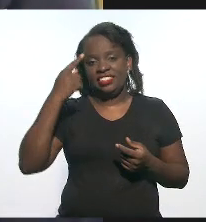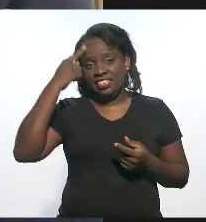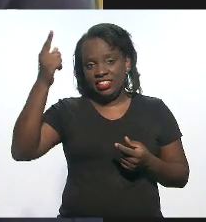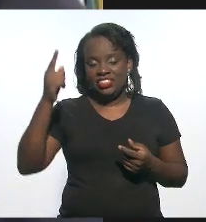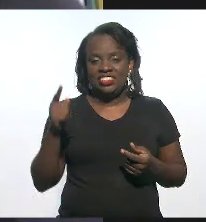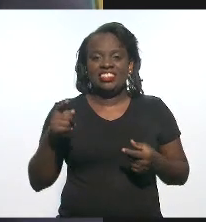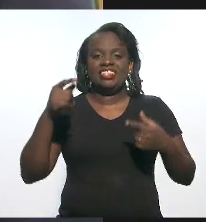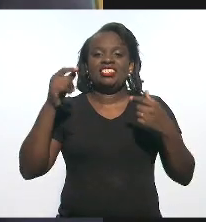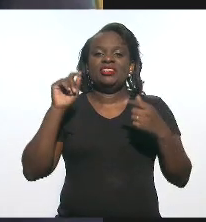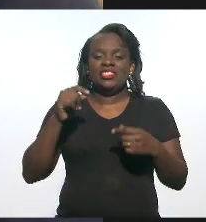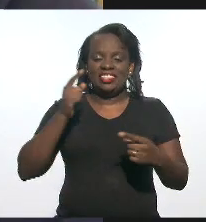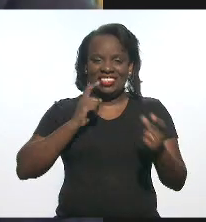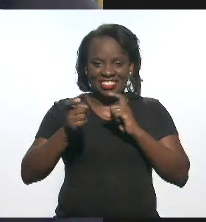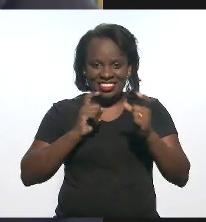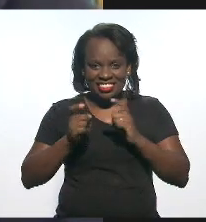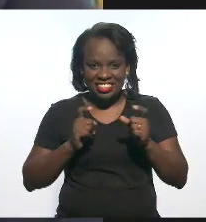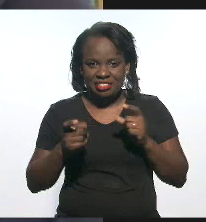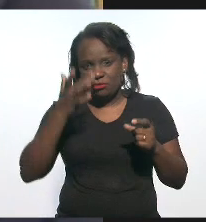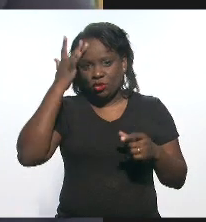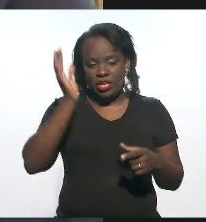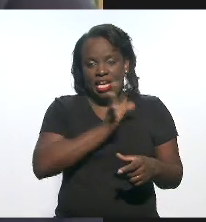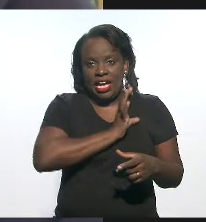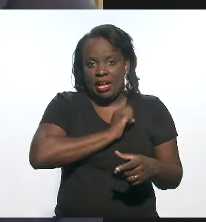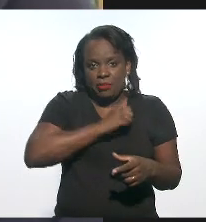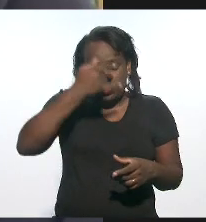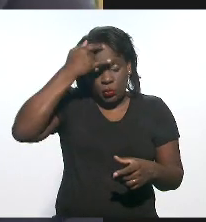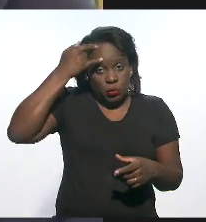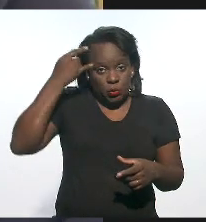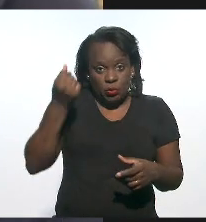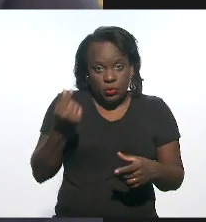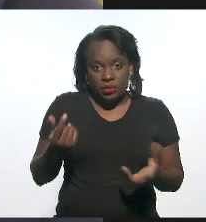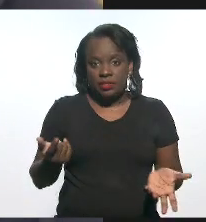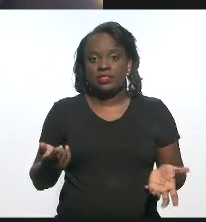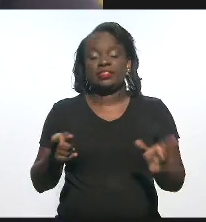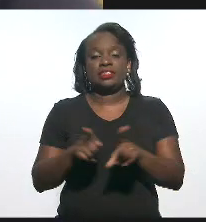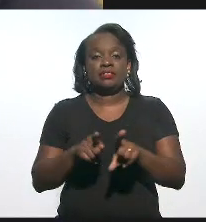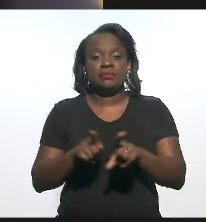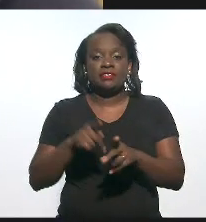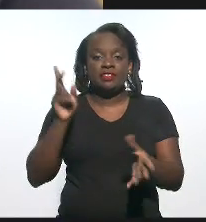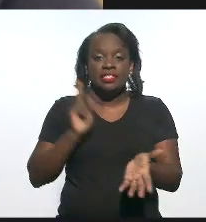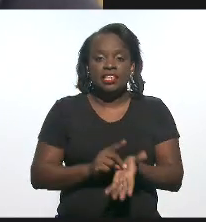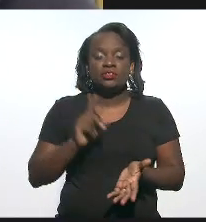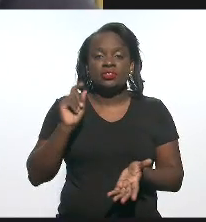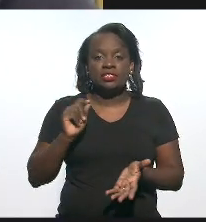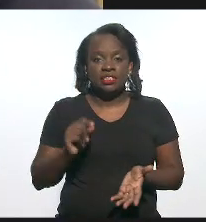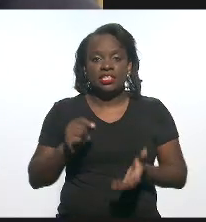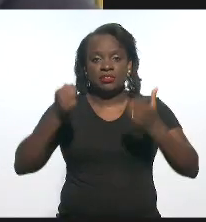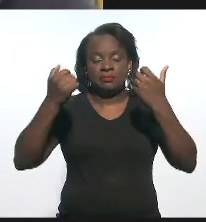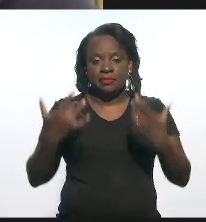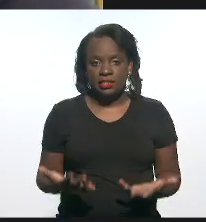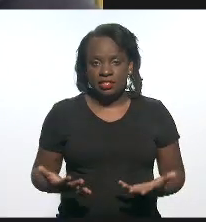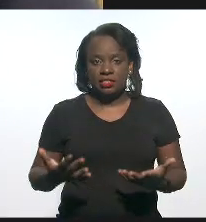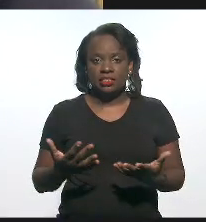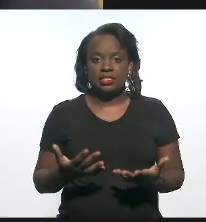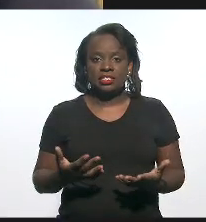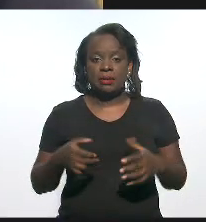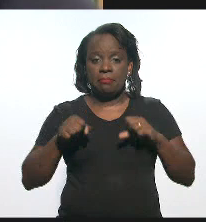a questão do debate dos amantes dos capitalistas ou não, quando na verdade mesmo ele destaca que os